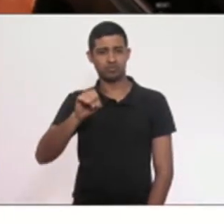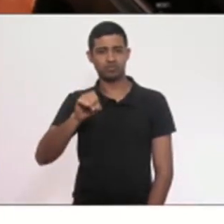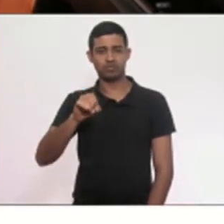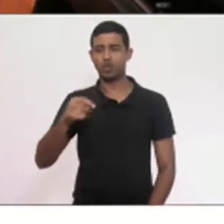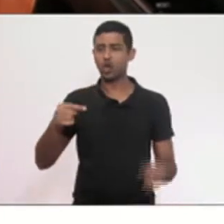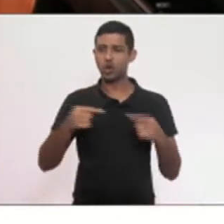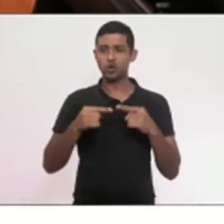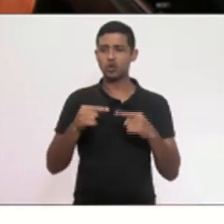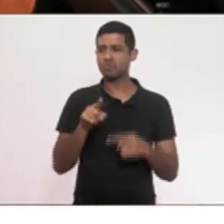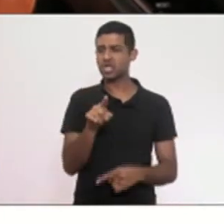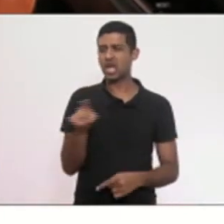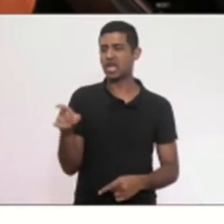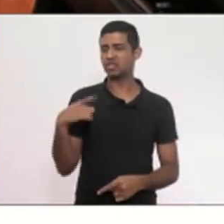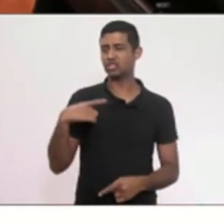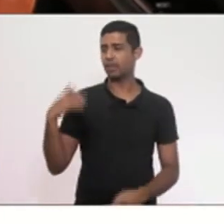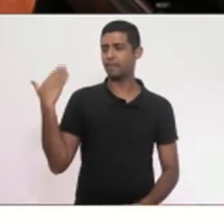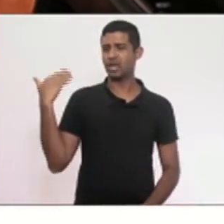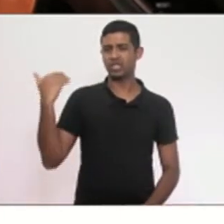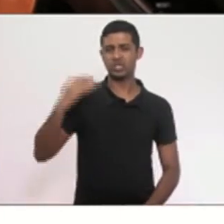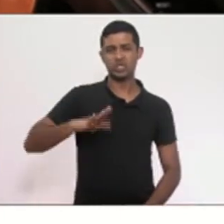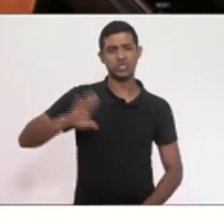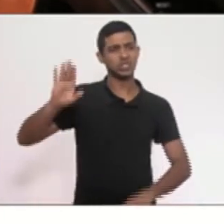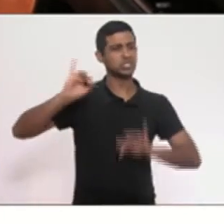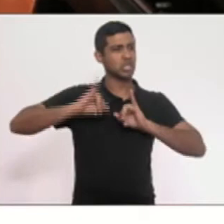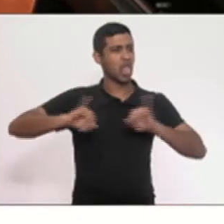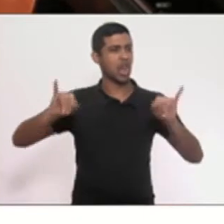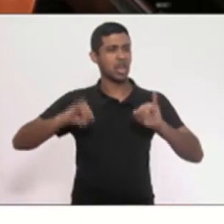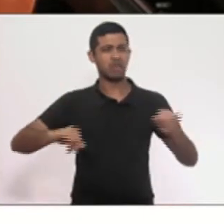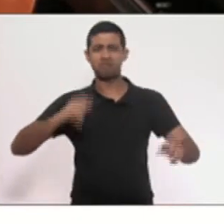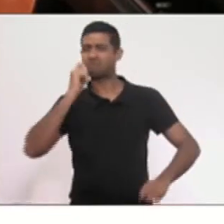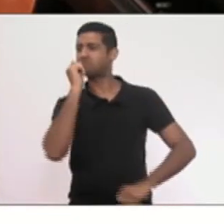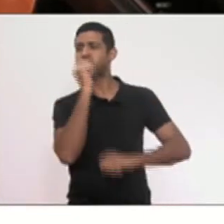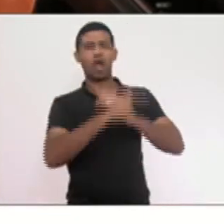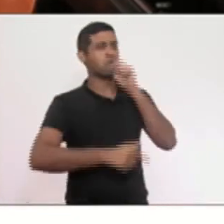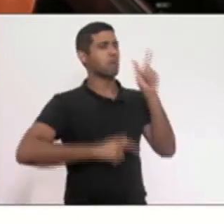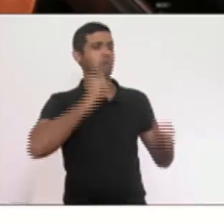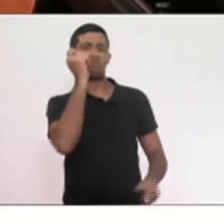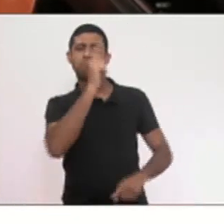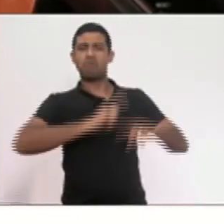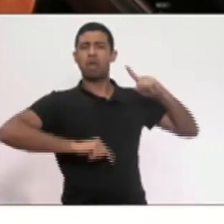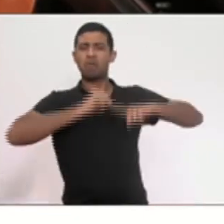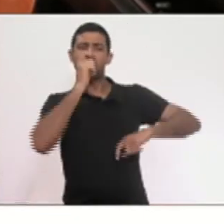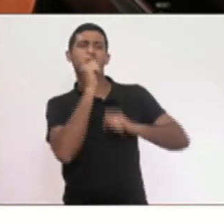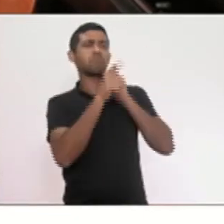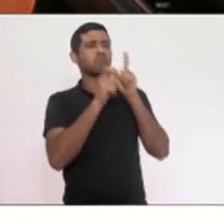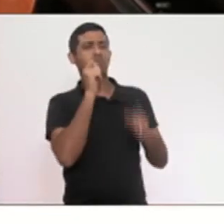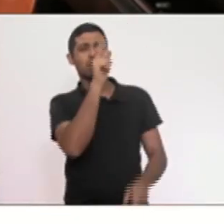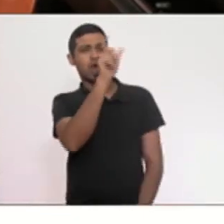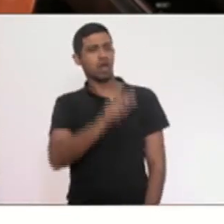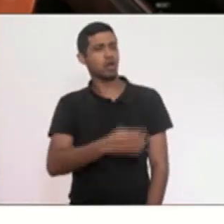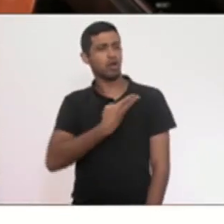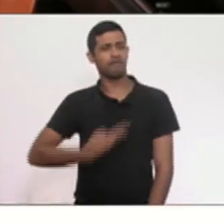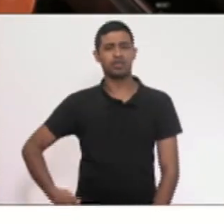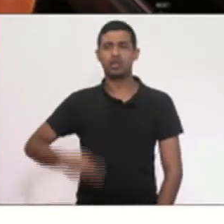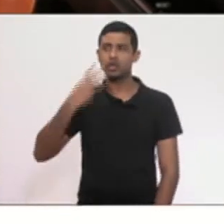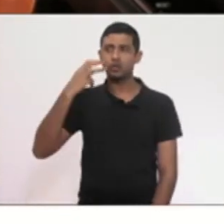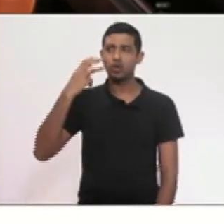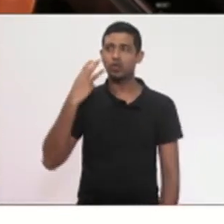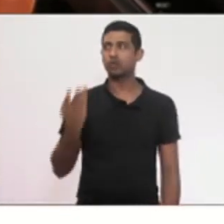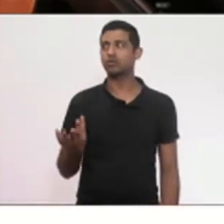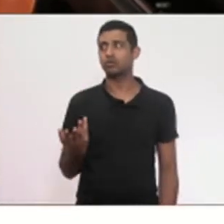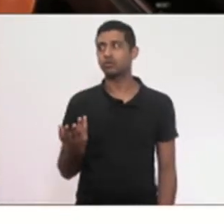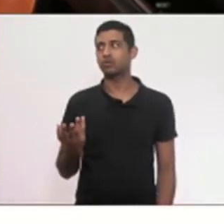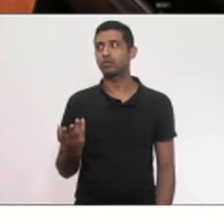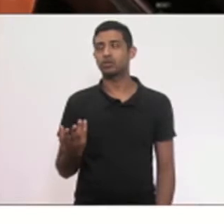caras que na campanha xingaram de tudo quanto é nome o governador. O